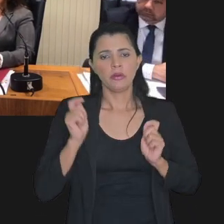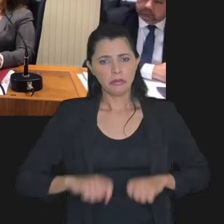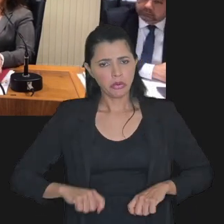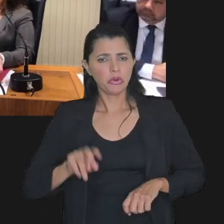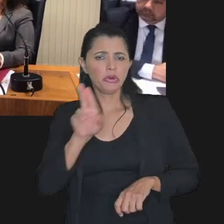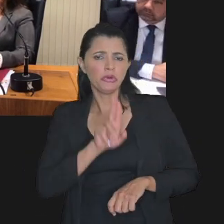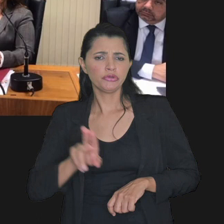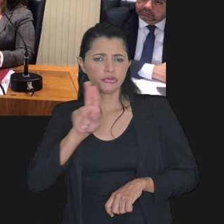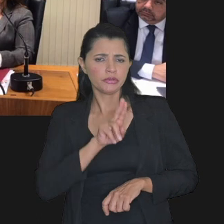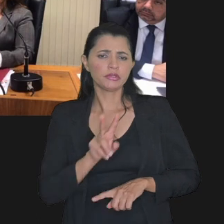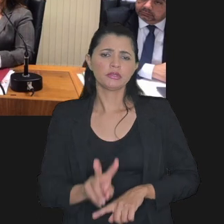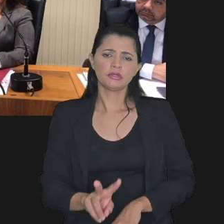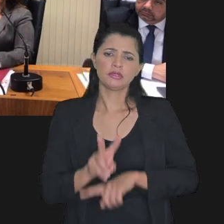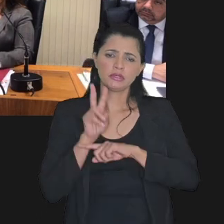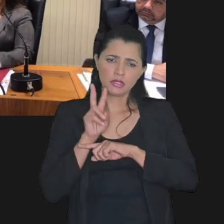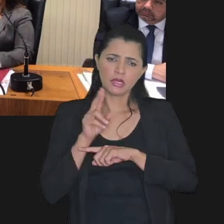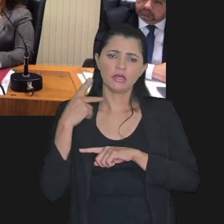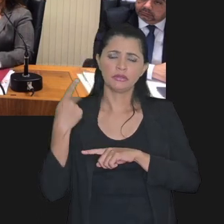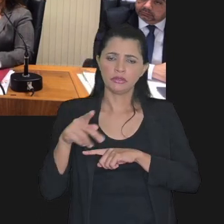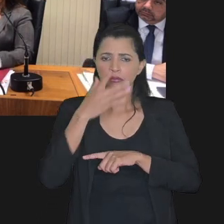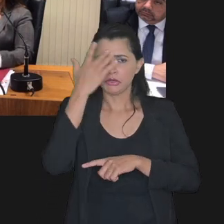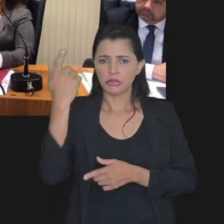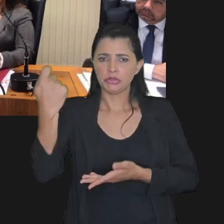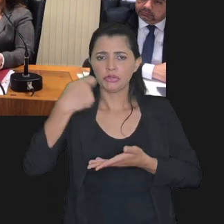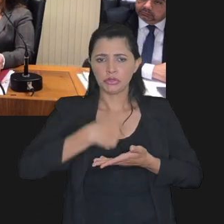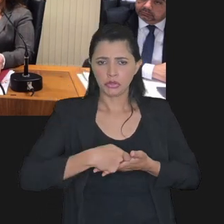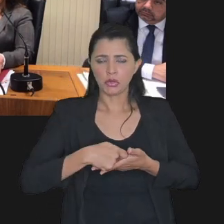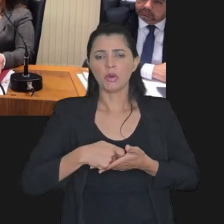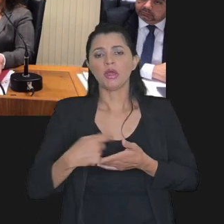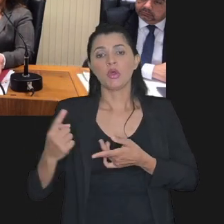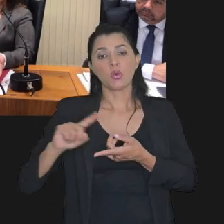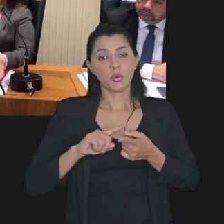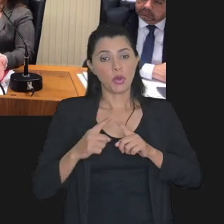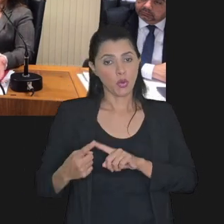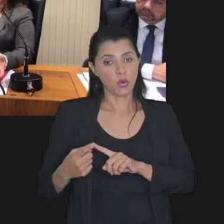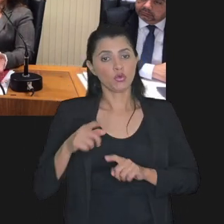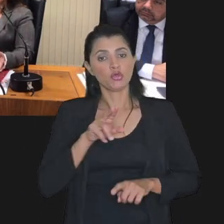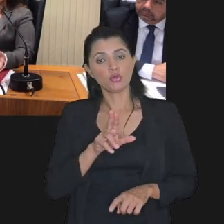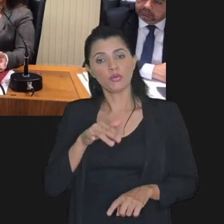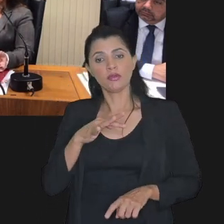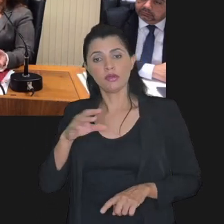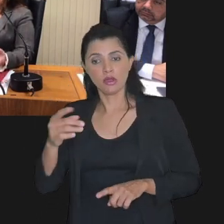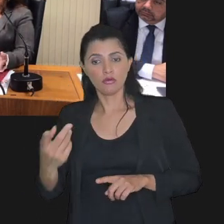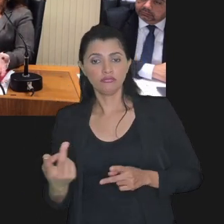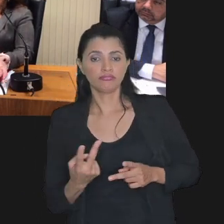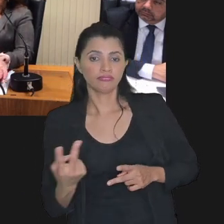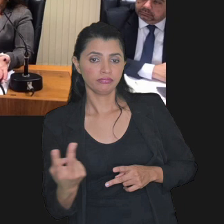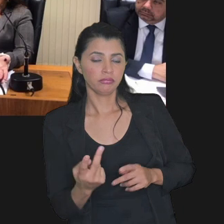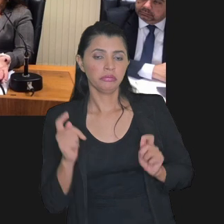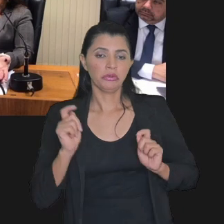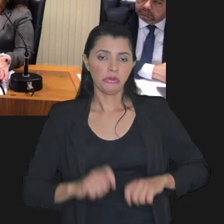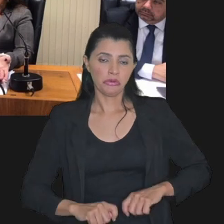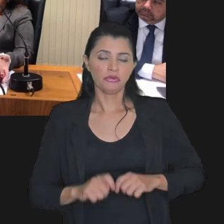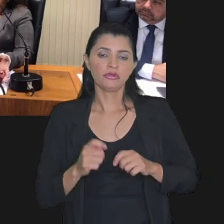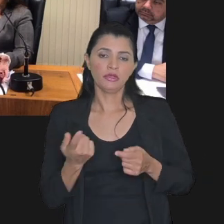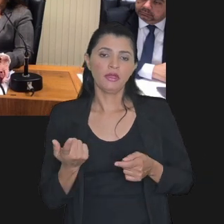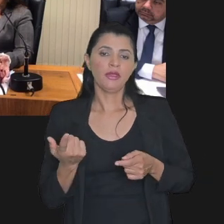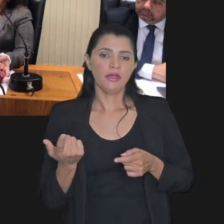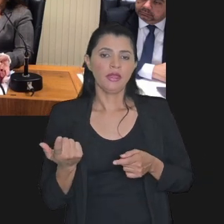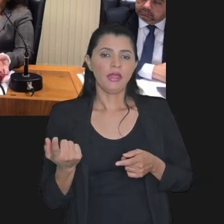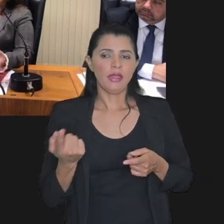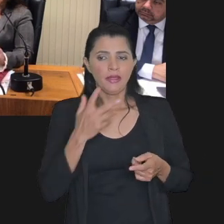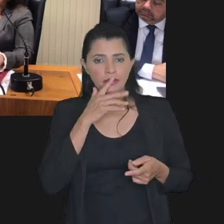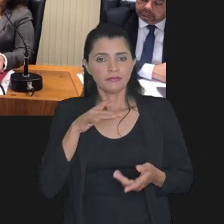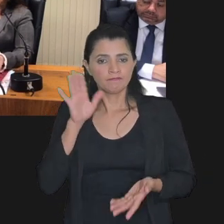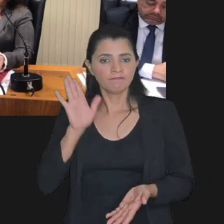utilização de créditos líquidos certos do contribuinte em desservor da União e em desservor da